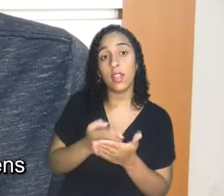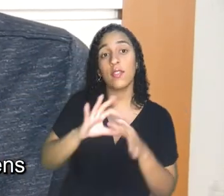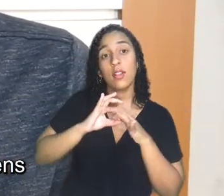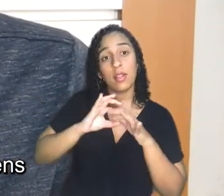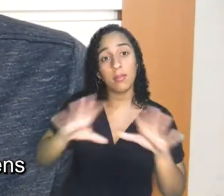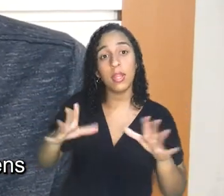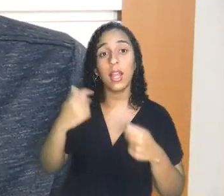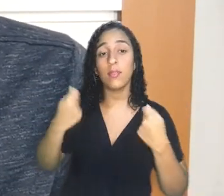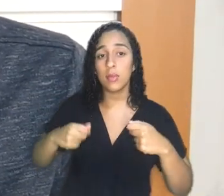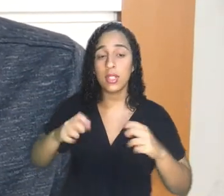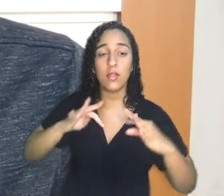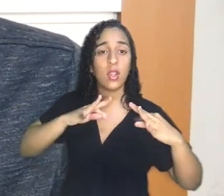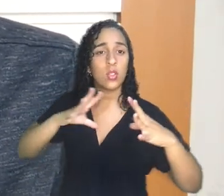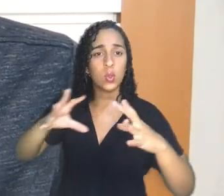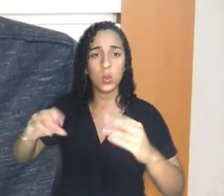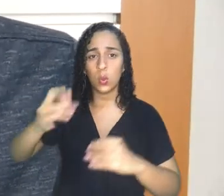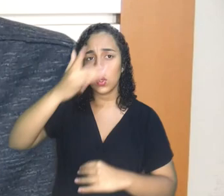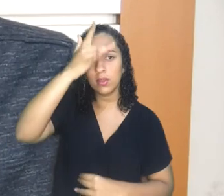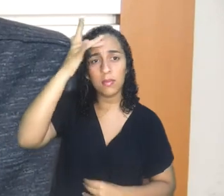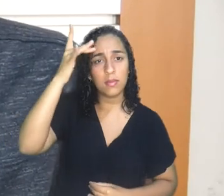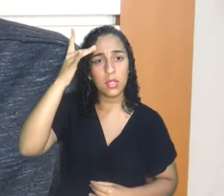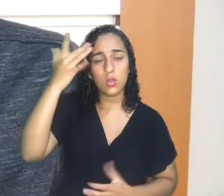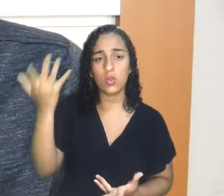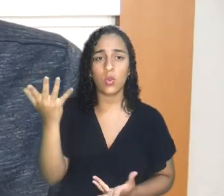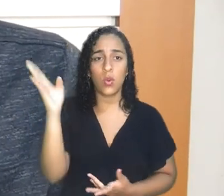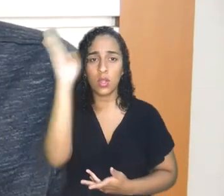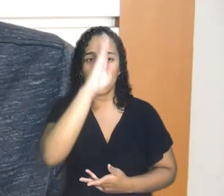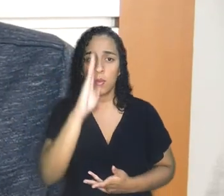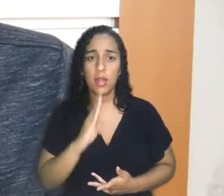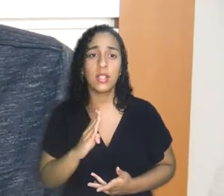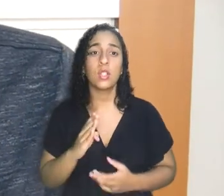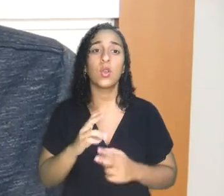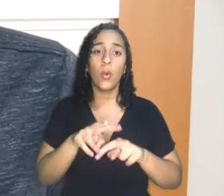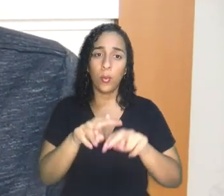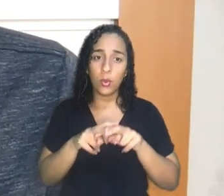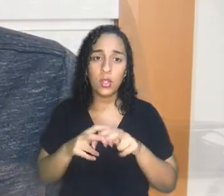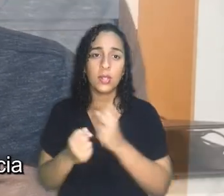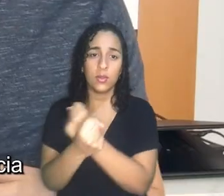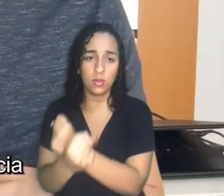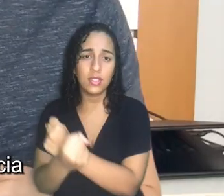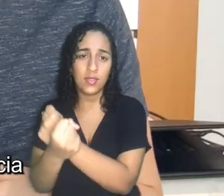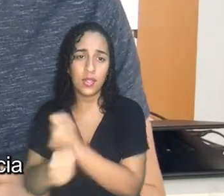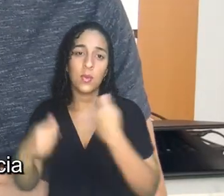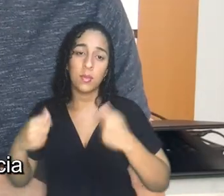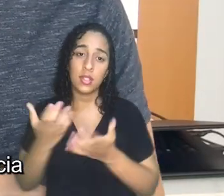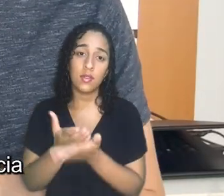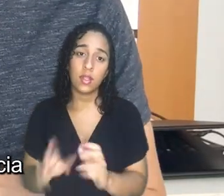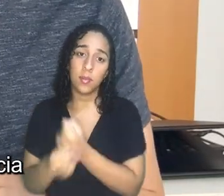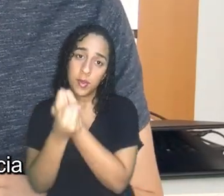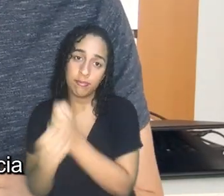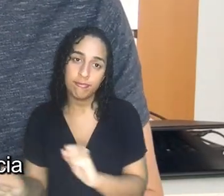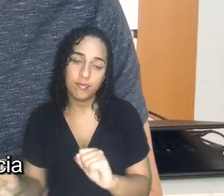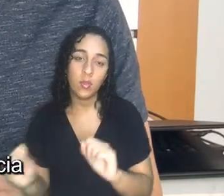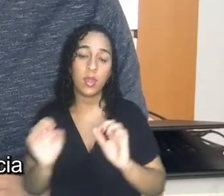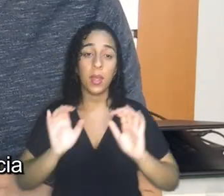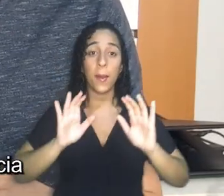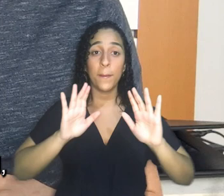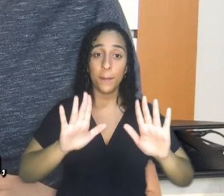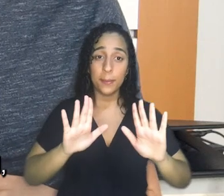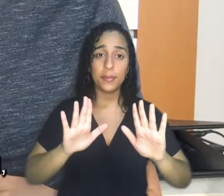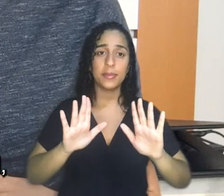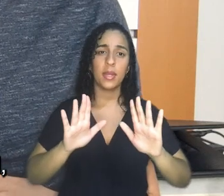estender para todos os homens do território brasileiro e, portanto, deveria se acabar com a escravização. Só que ver a liberdade como